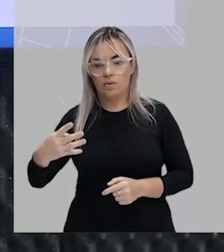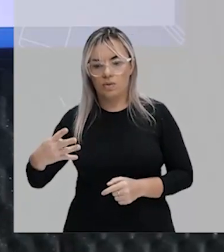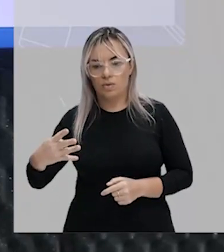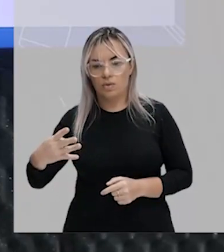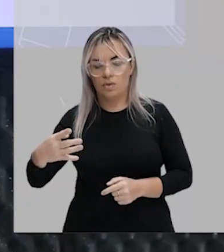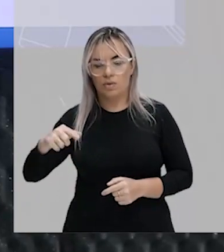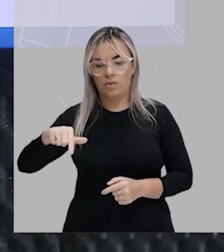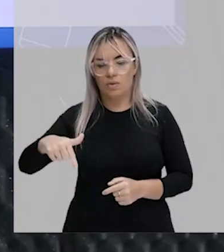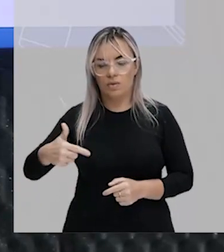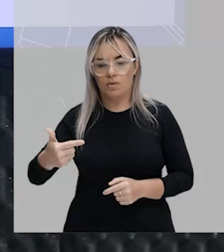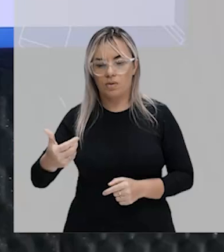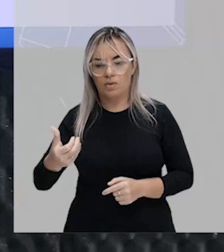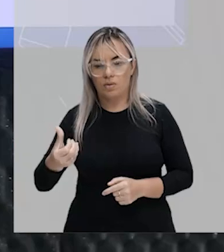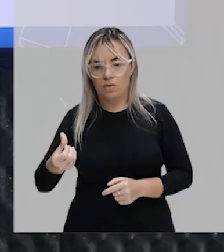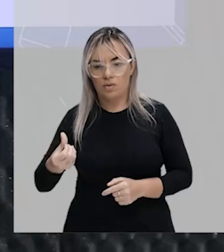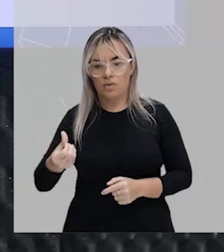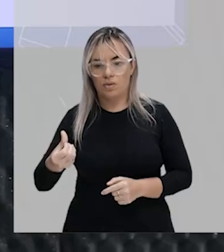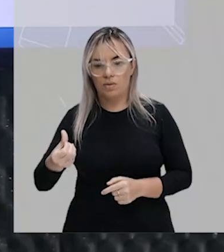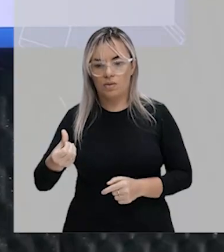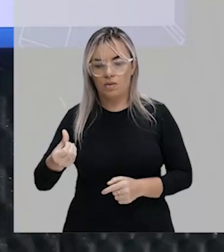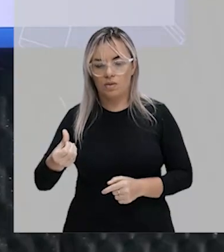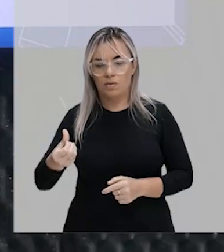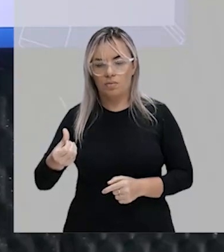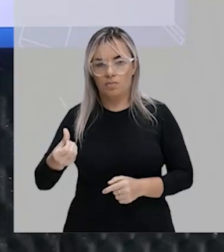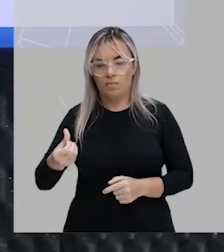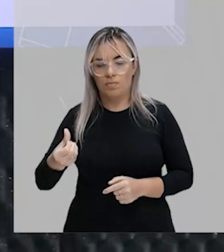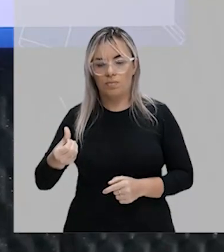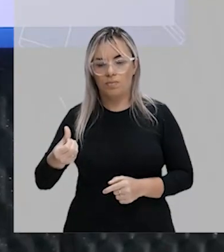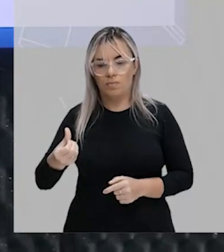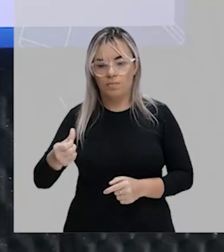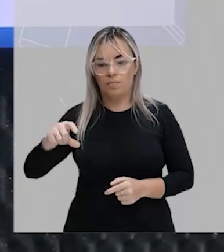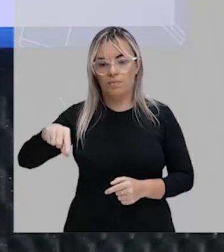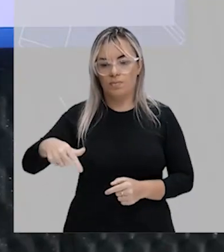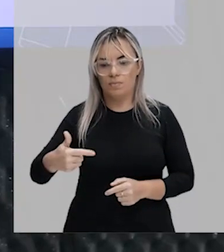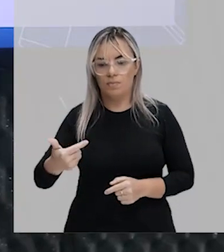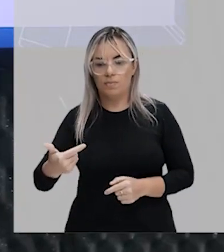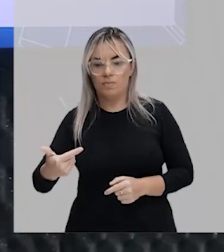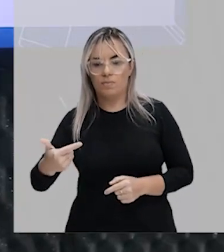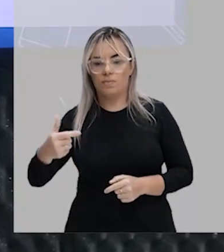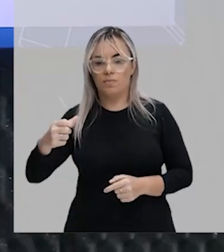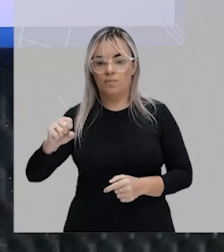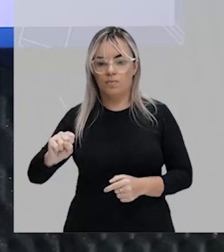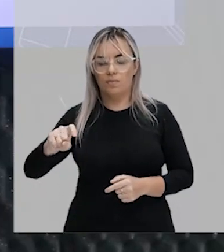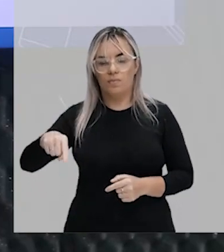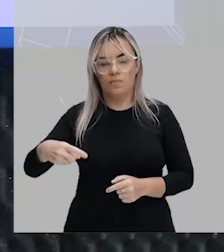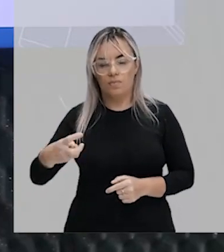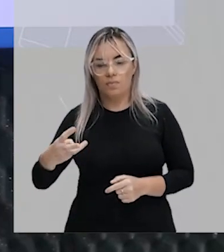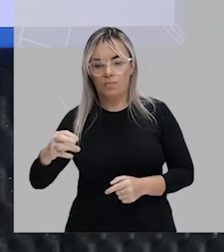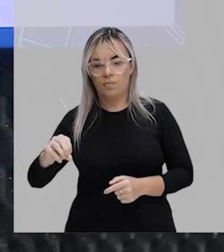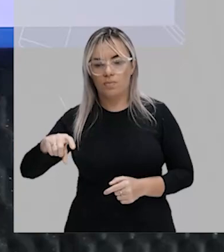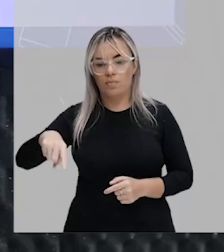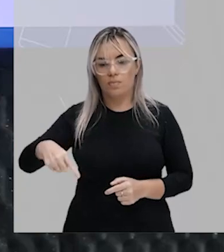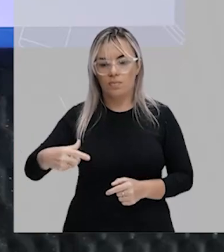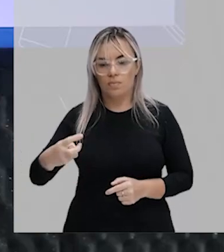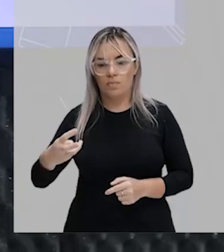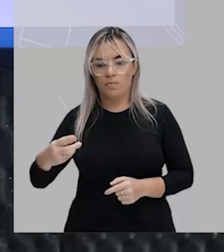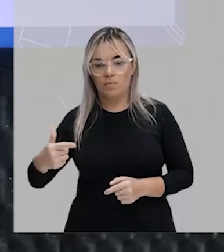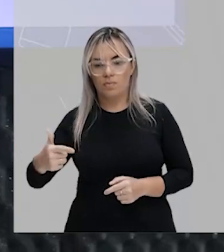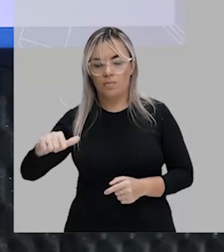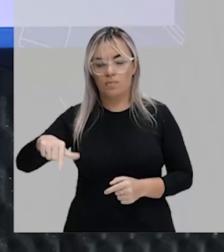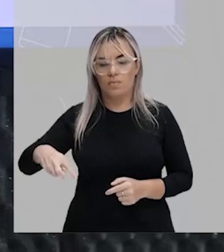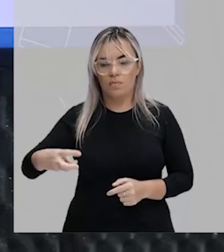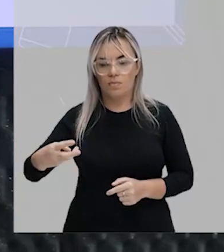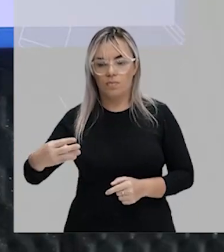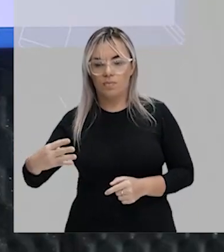tá? Então, falei ainda pouco no 20, né? 22, 24, 26, 28, 30, 32, 34,